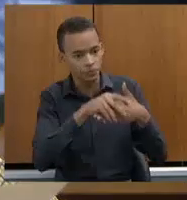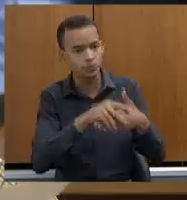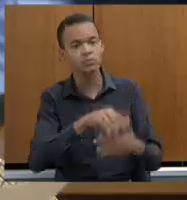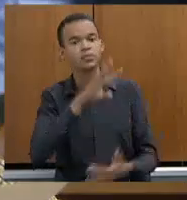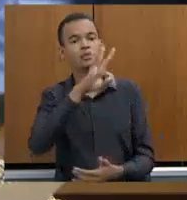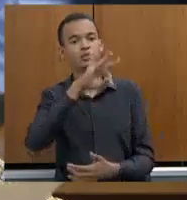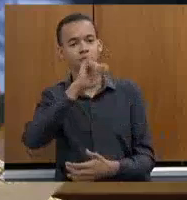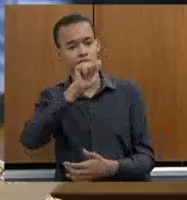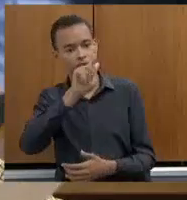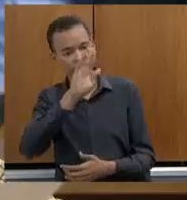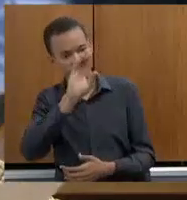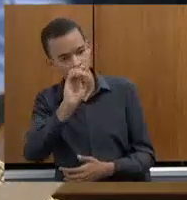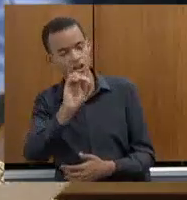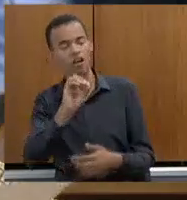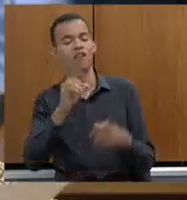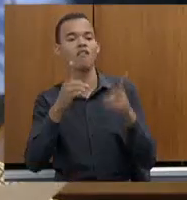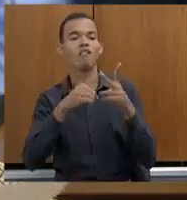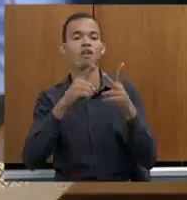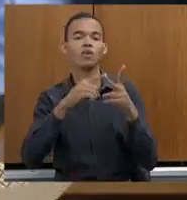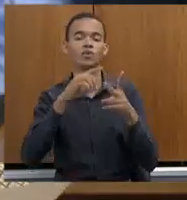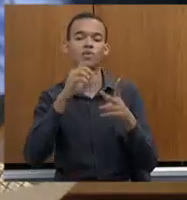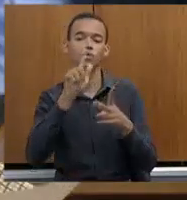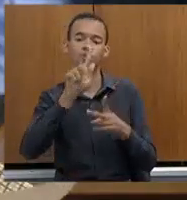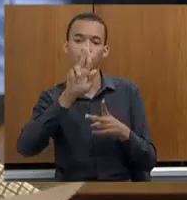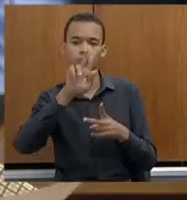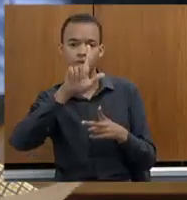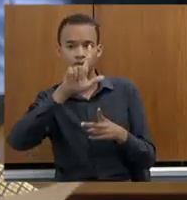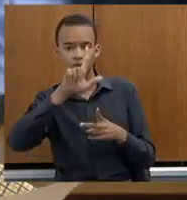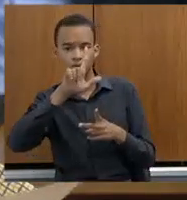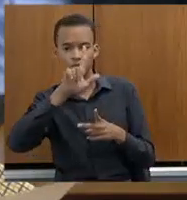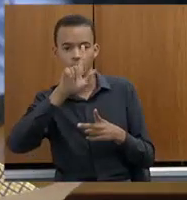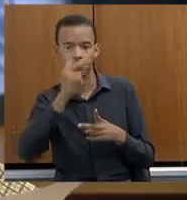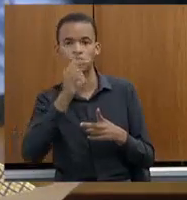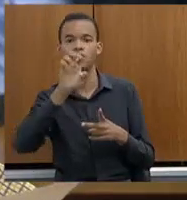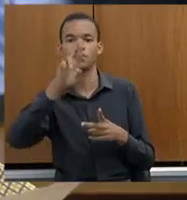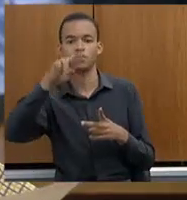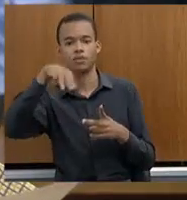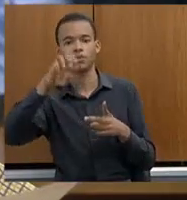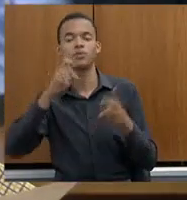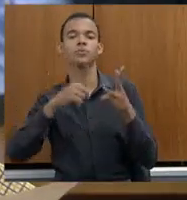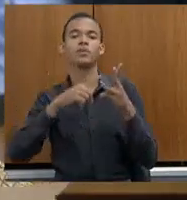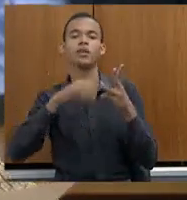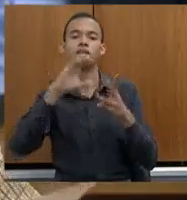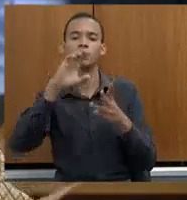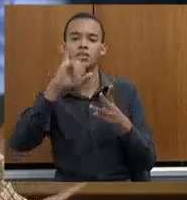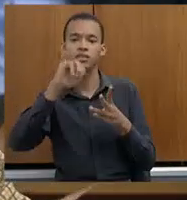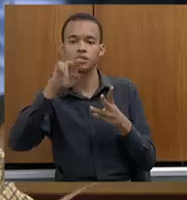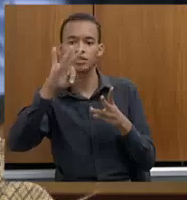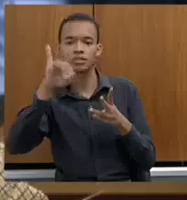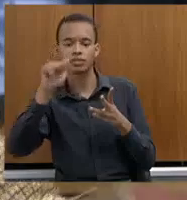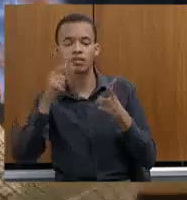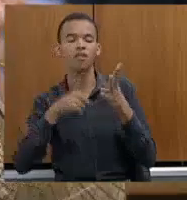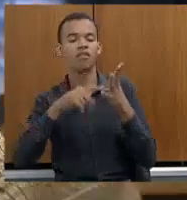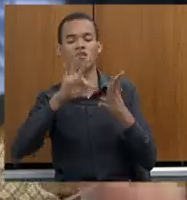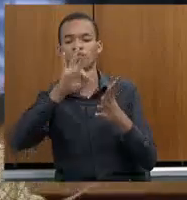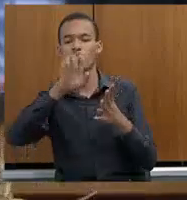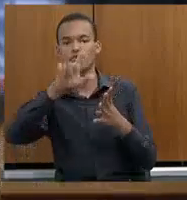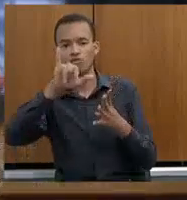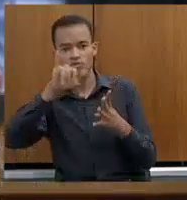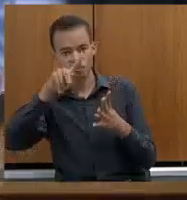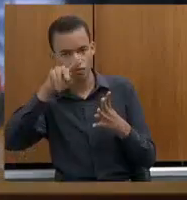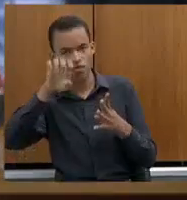Guilherme, a Cíntia, o Felipe, a nossa Larissa e também